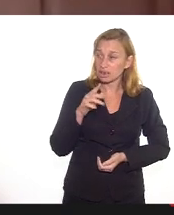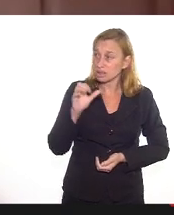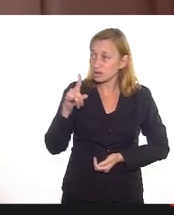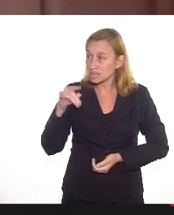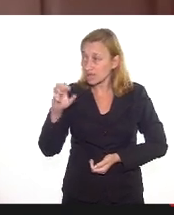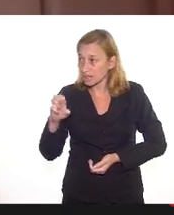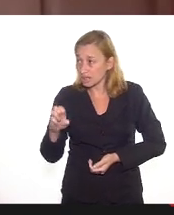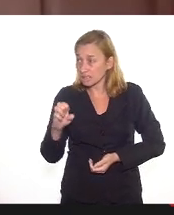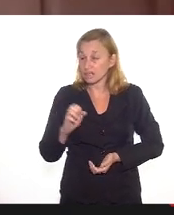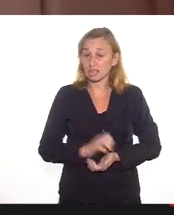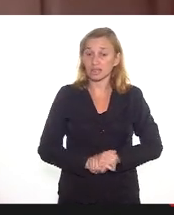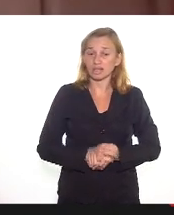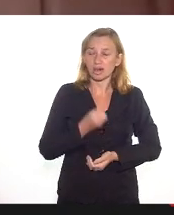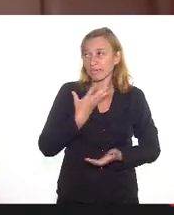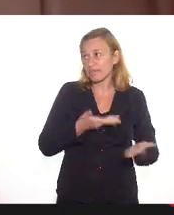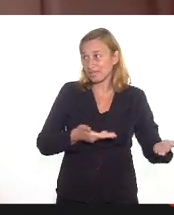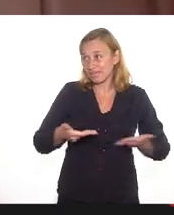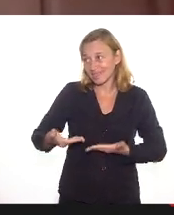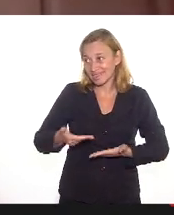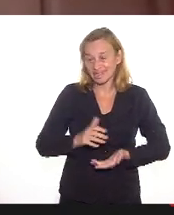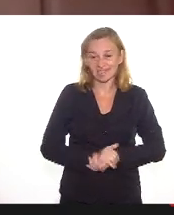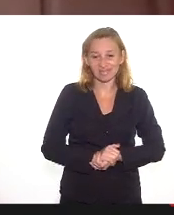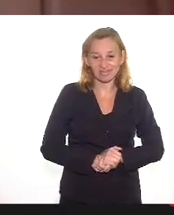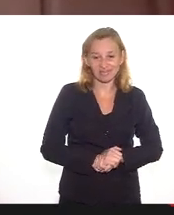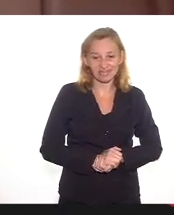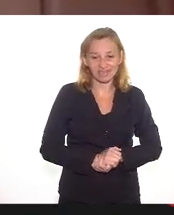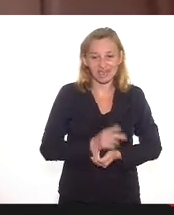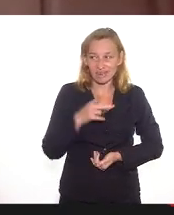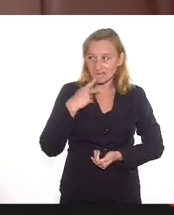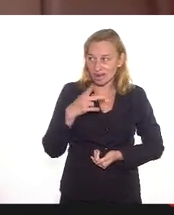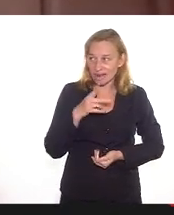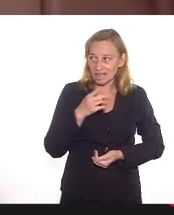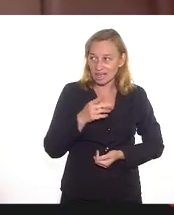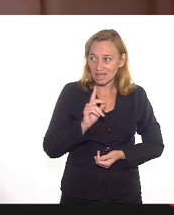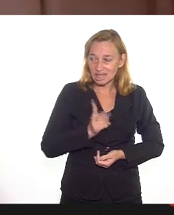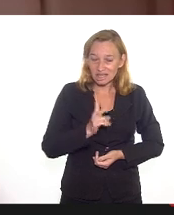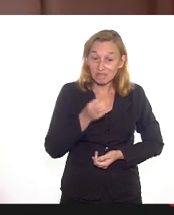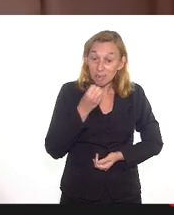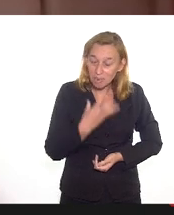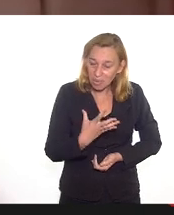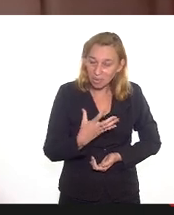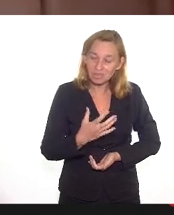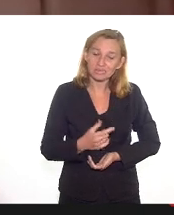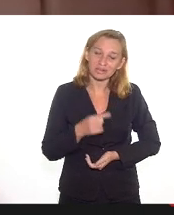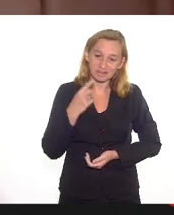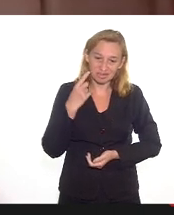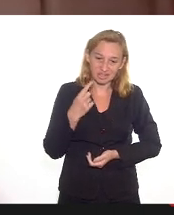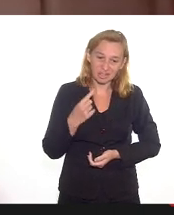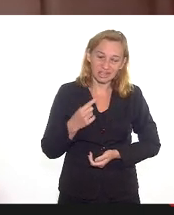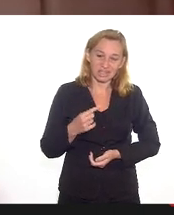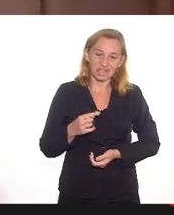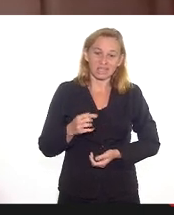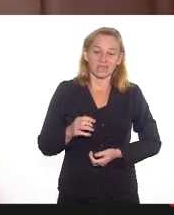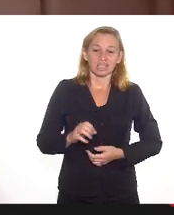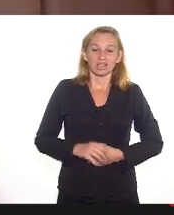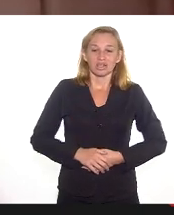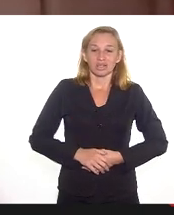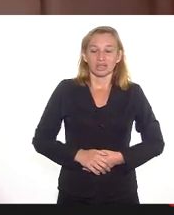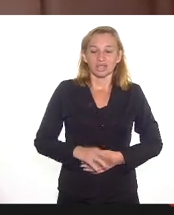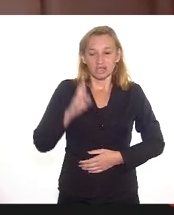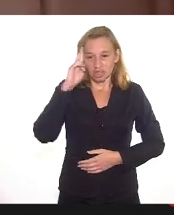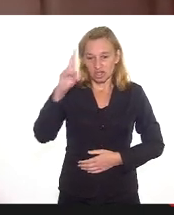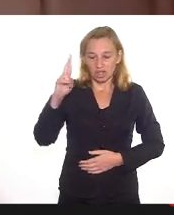Figueiredo, seja muito bem-vinda, dizer que, sempre muito atuante, da Superintendência de Museu,